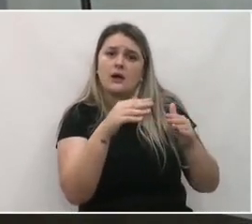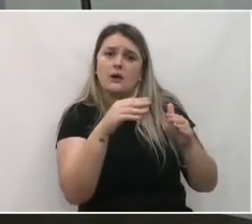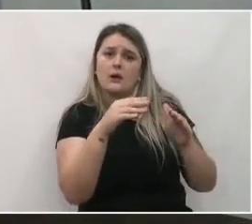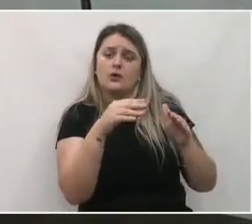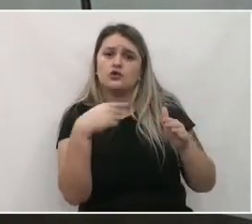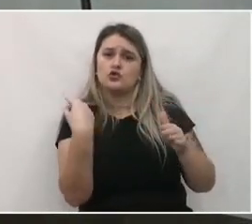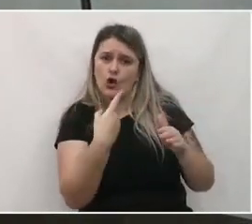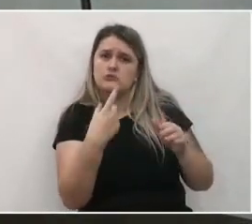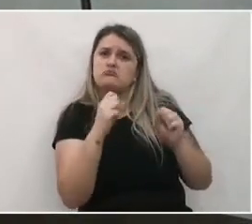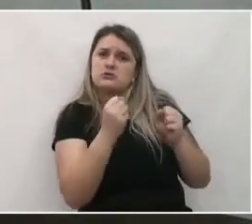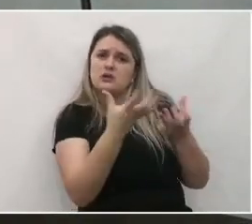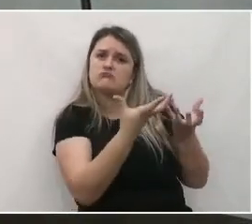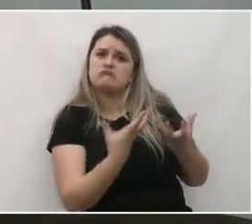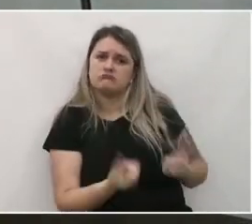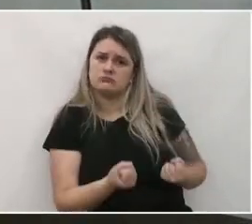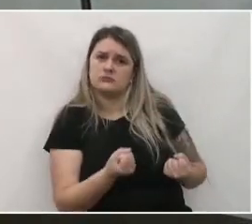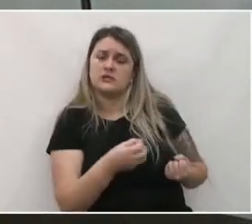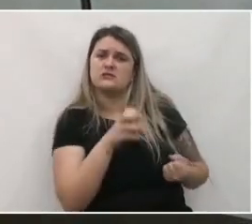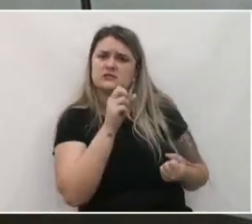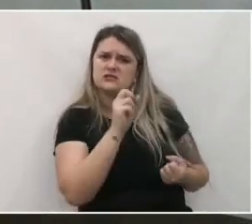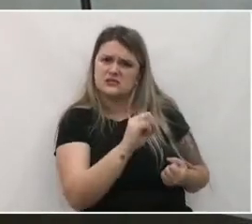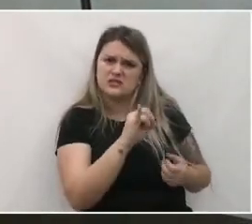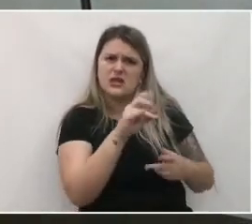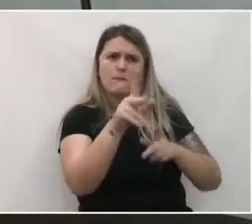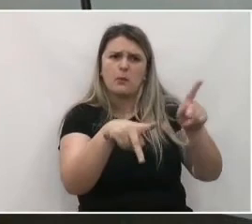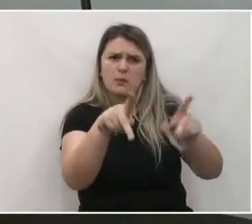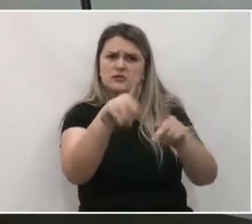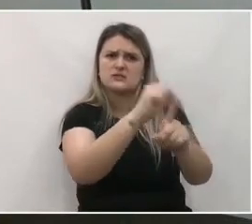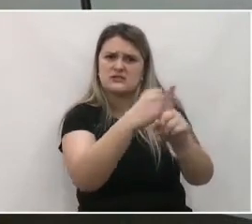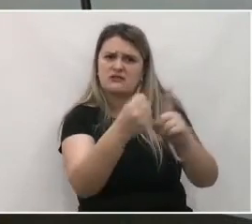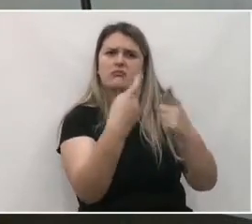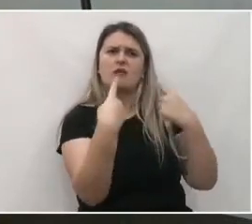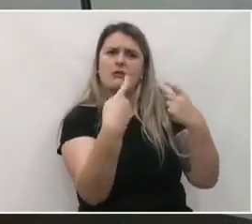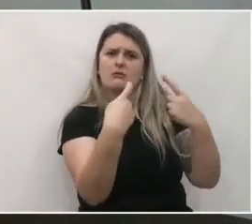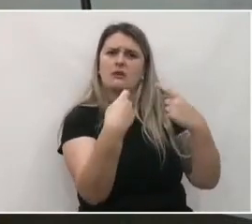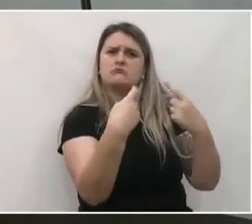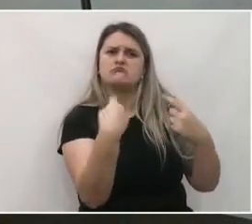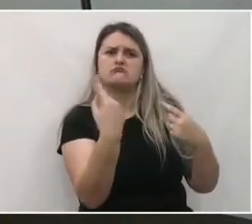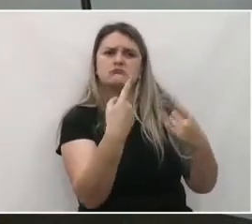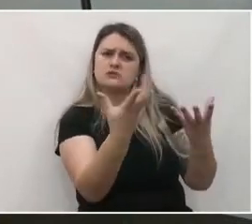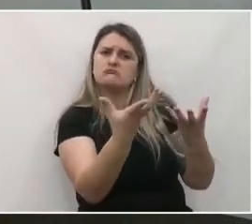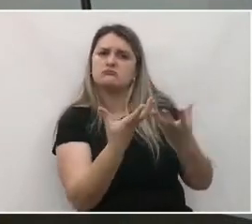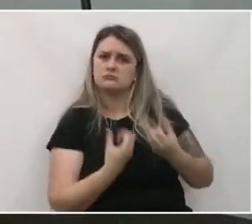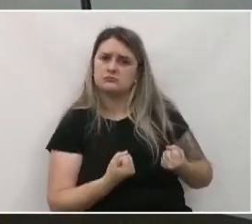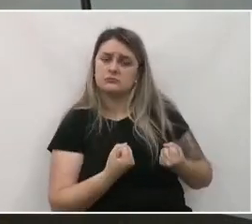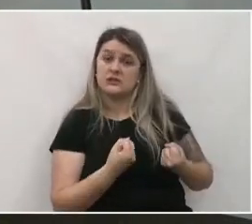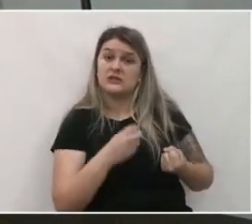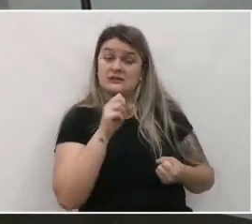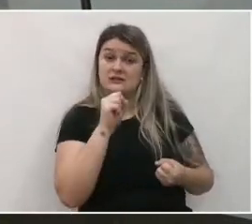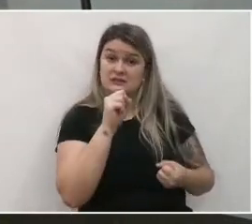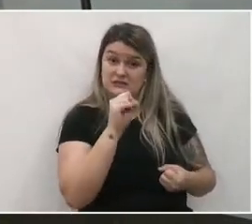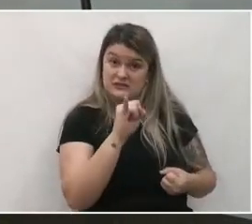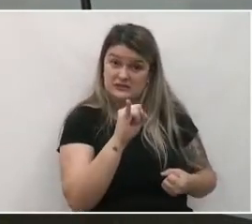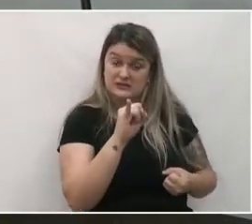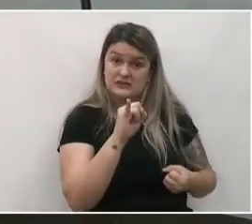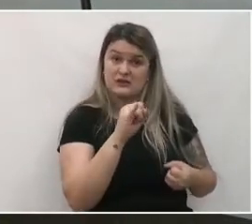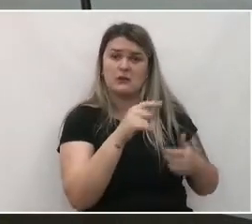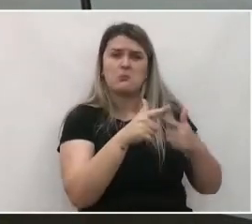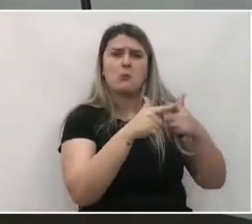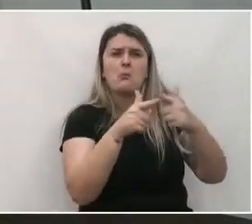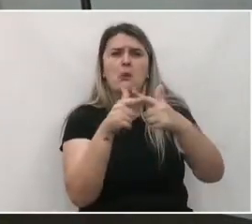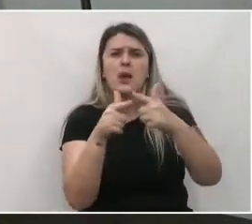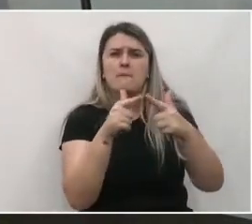diretor se houver essa reivindicação da sociedade. Então, vamos dizer, uma situação que tenha um problema